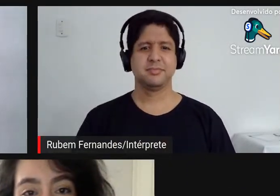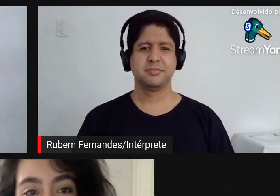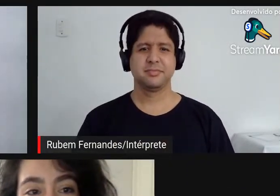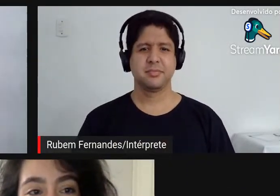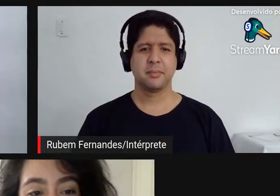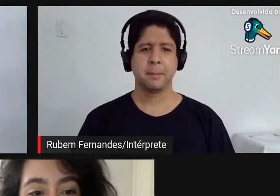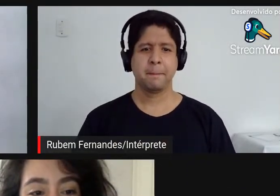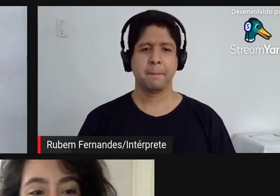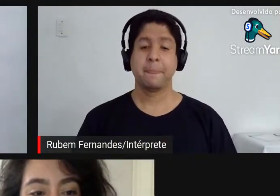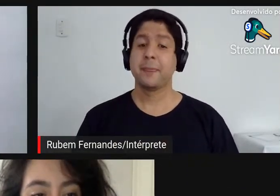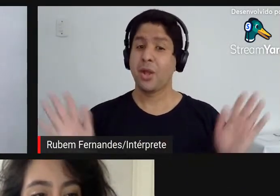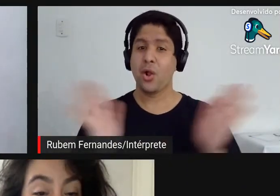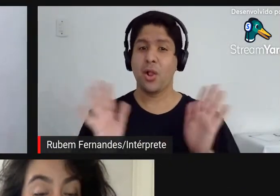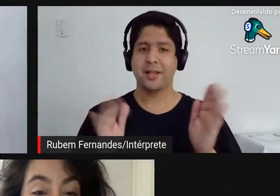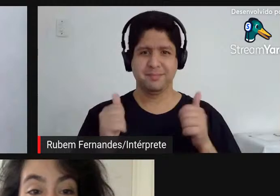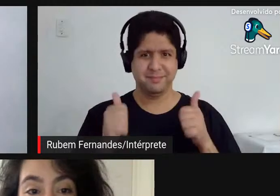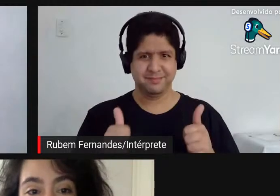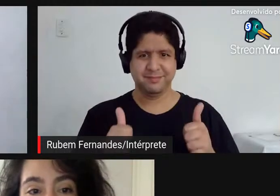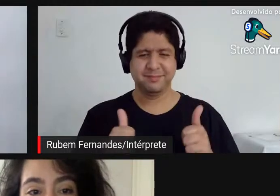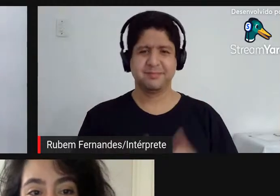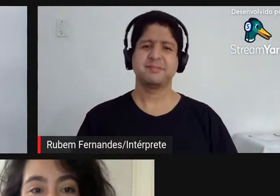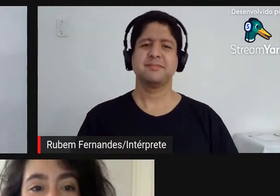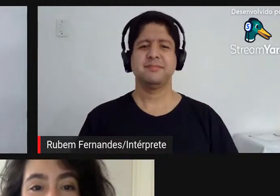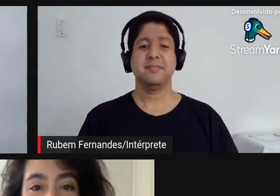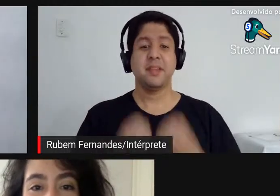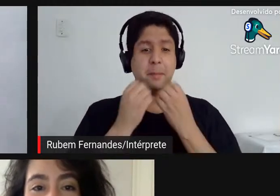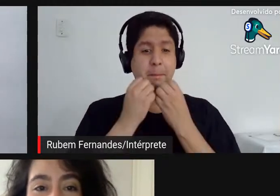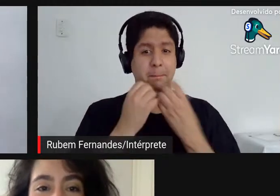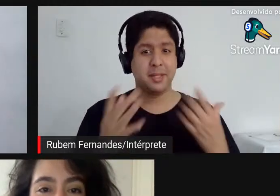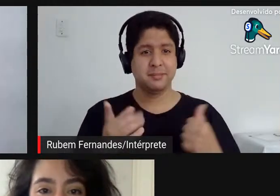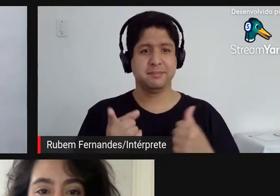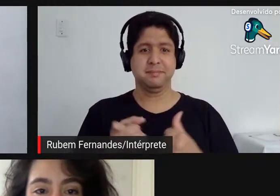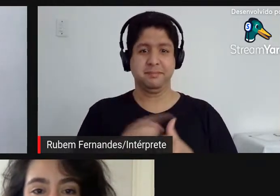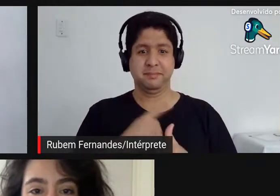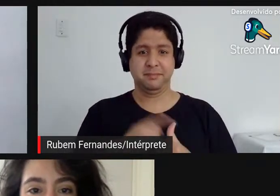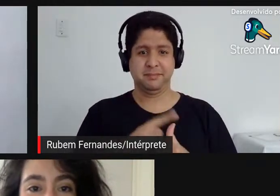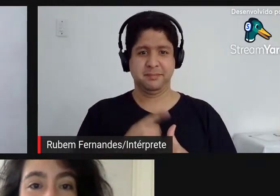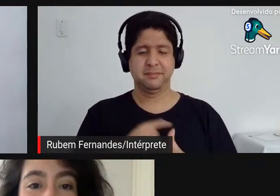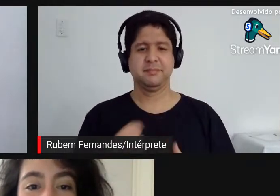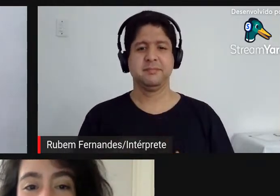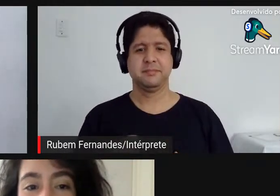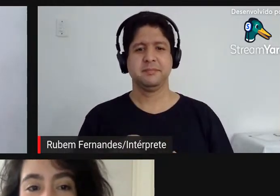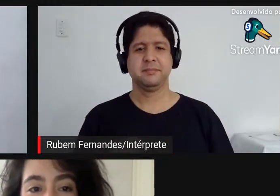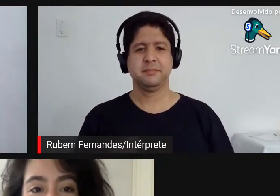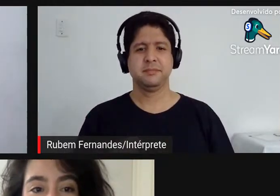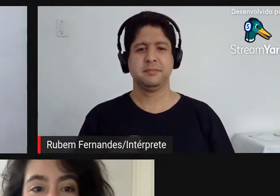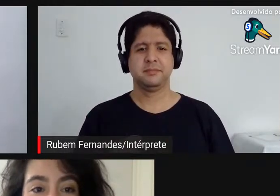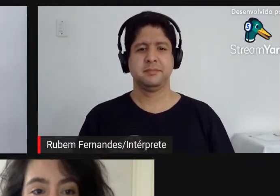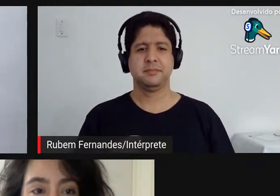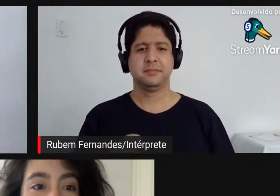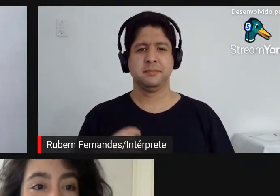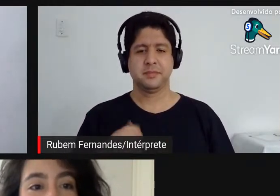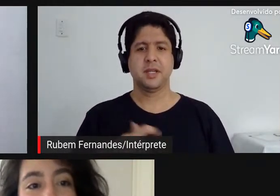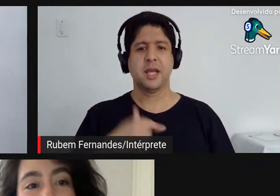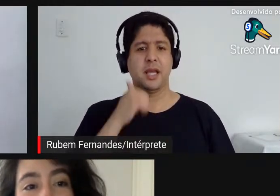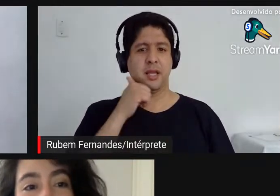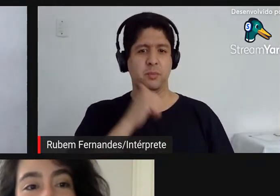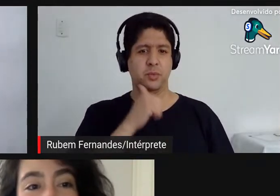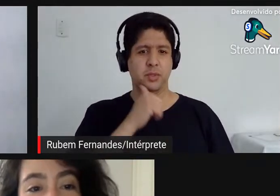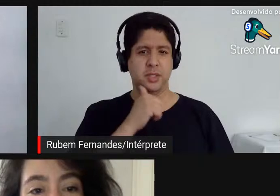Olá. Bom, primeiramente, eu sou uma mulher